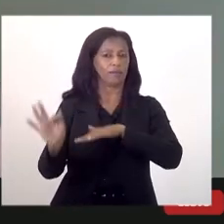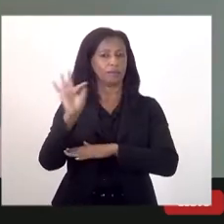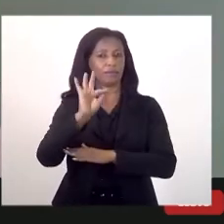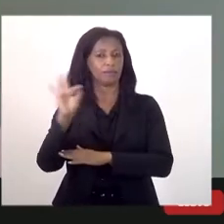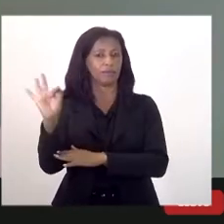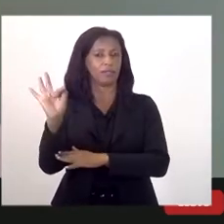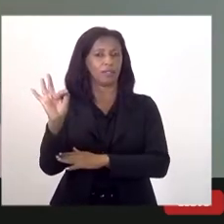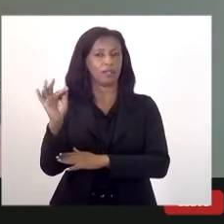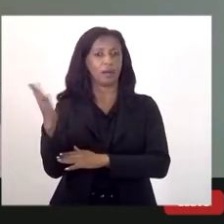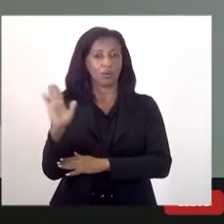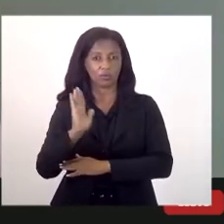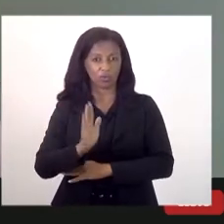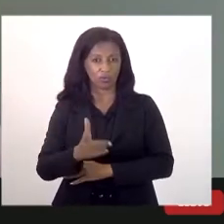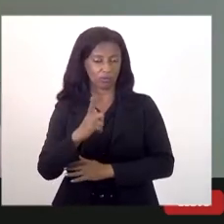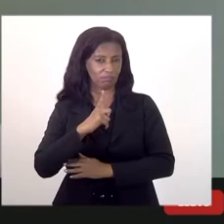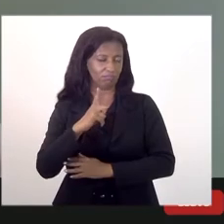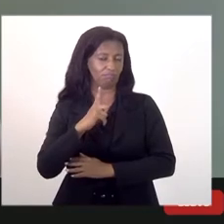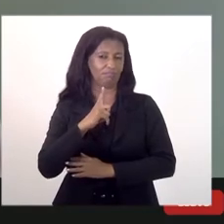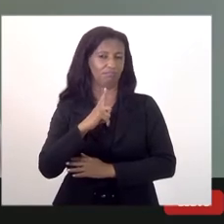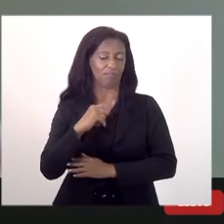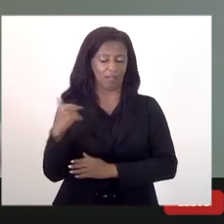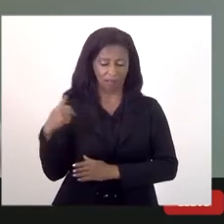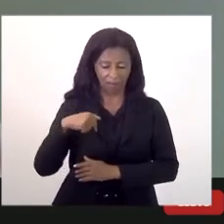estão se vencendo agora